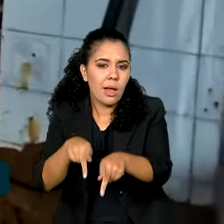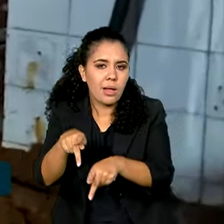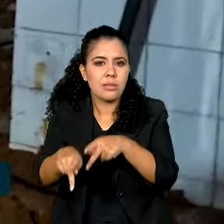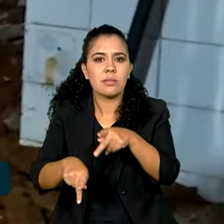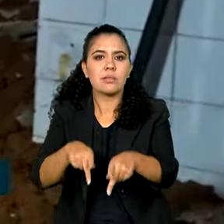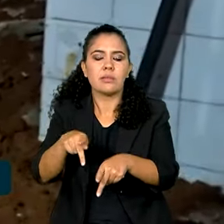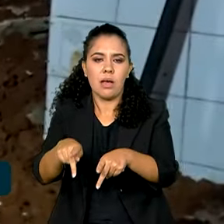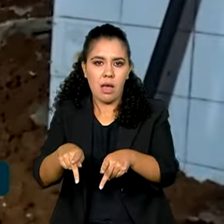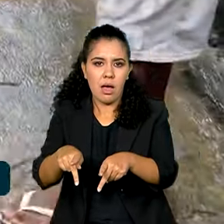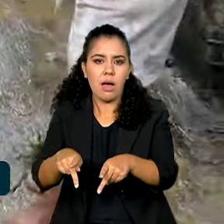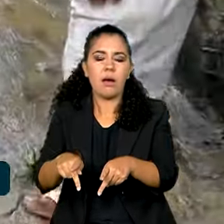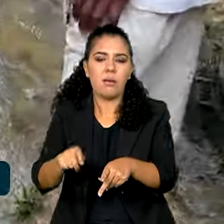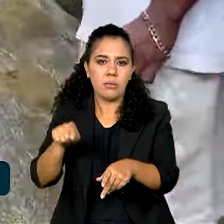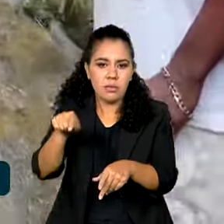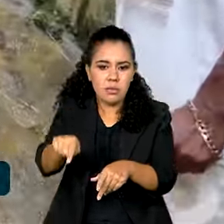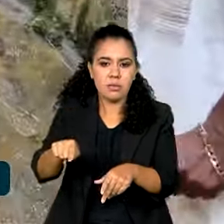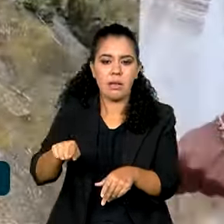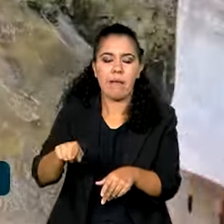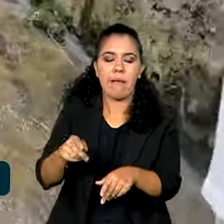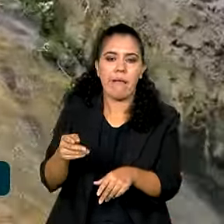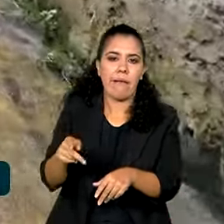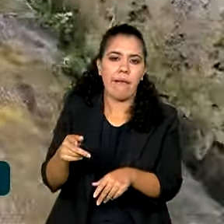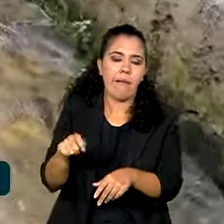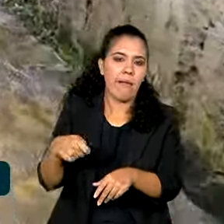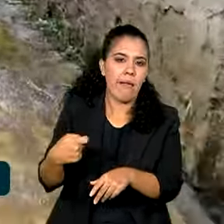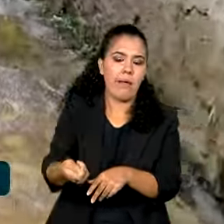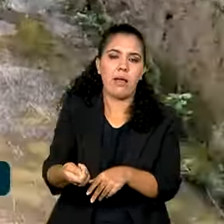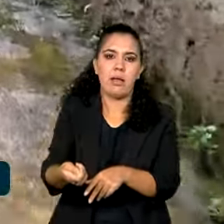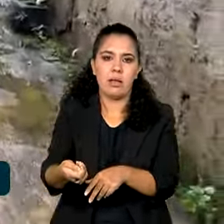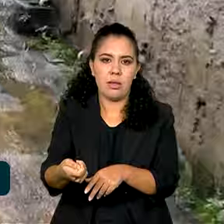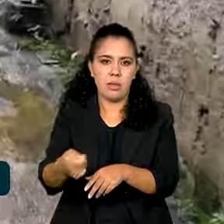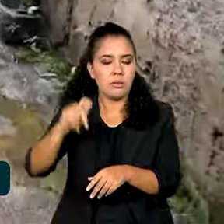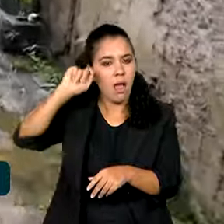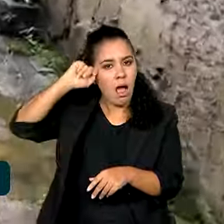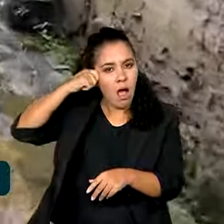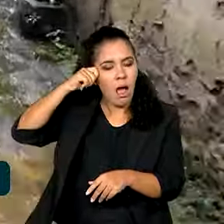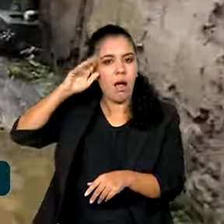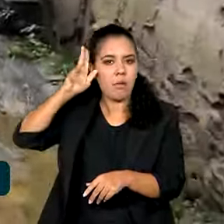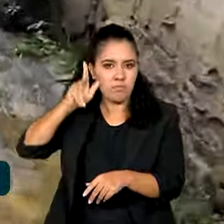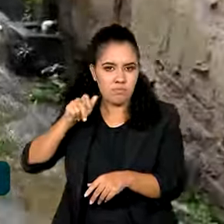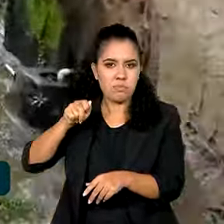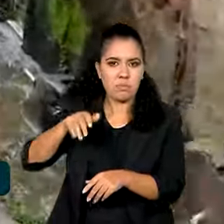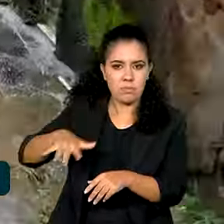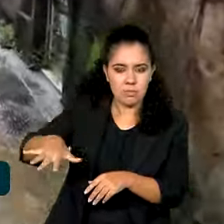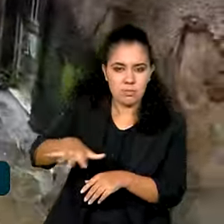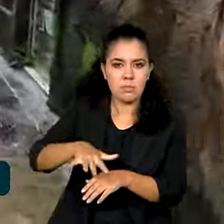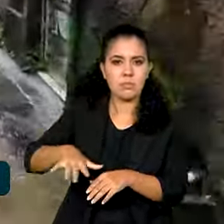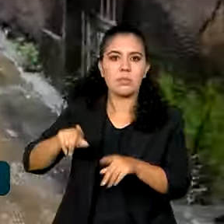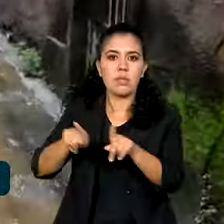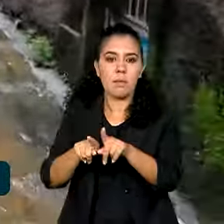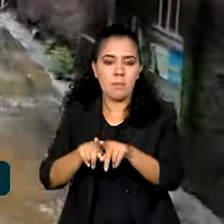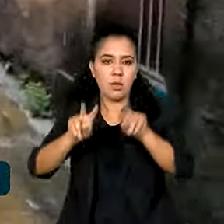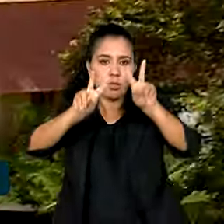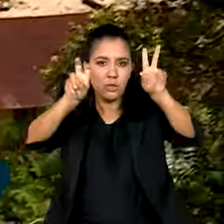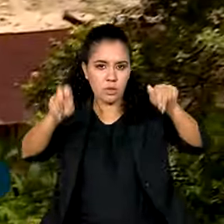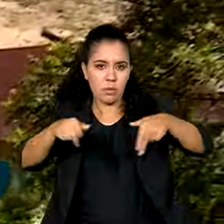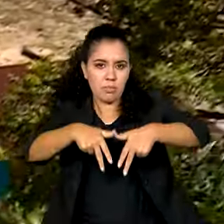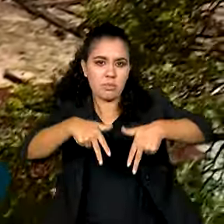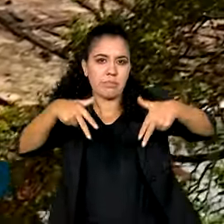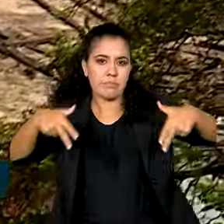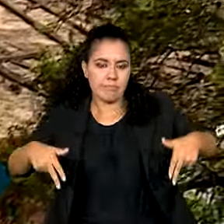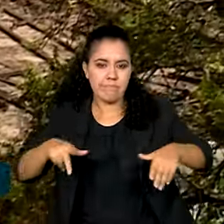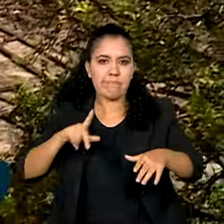predominantemente afrodescendente, então a questão étnico-racial também presente.